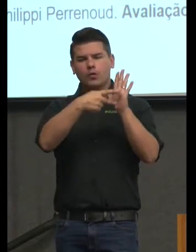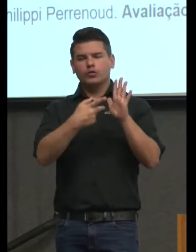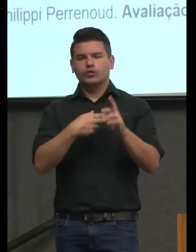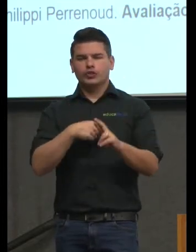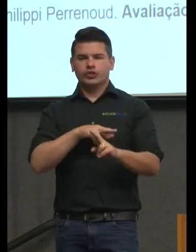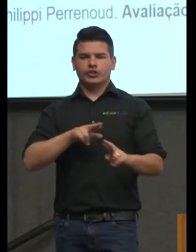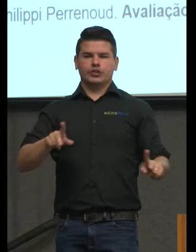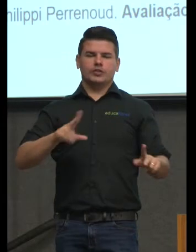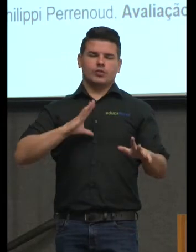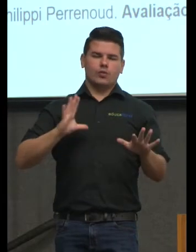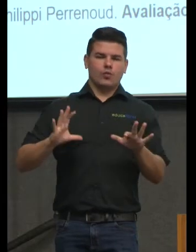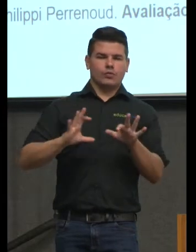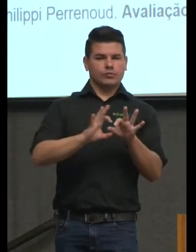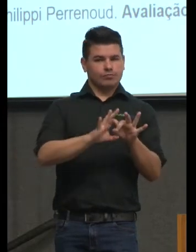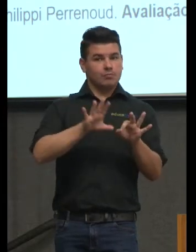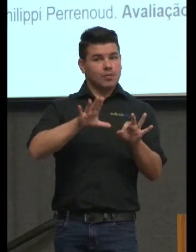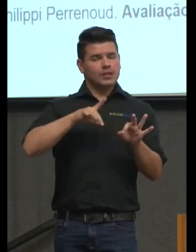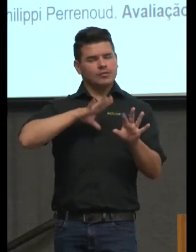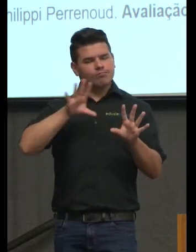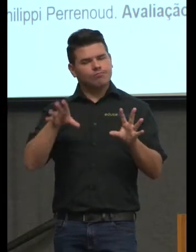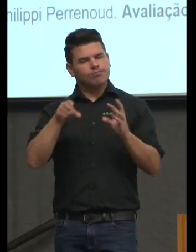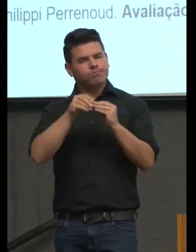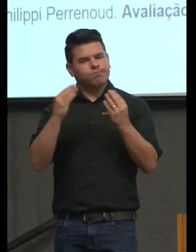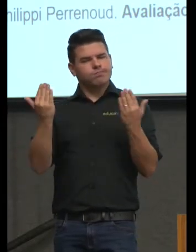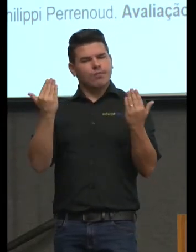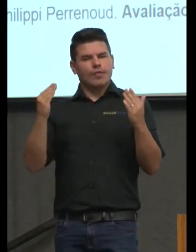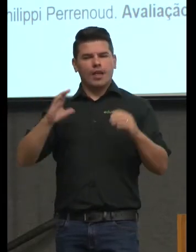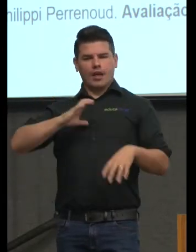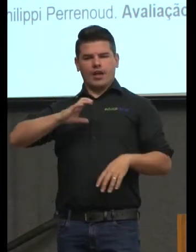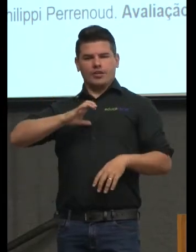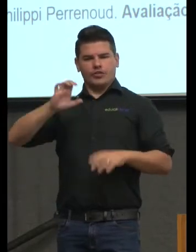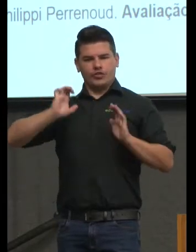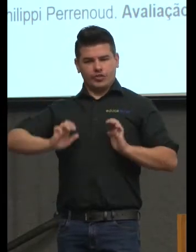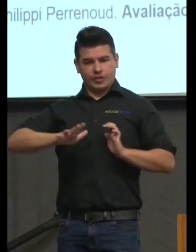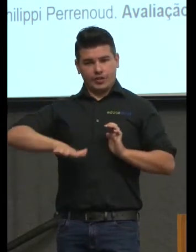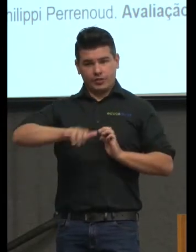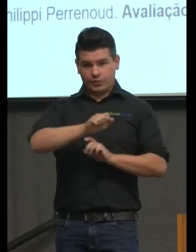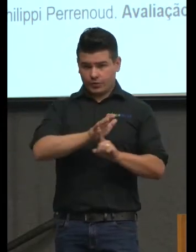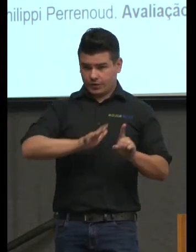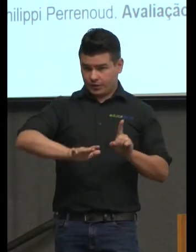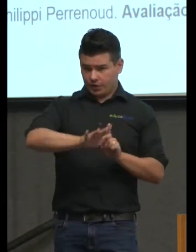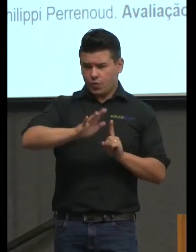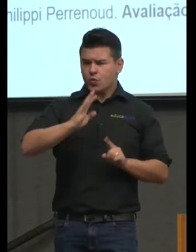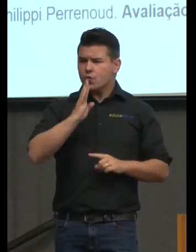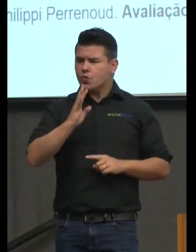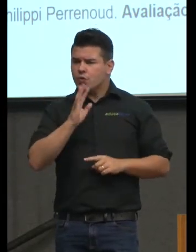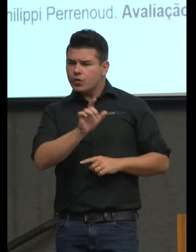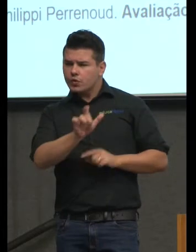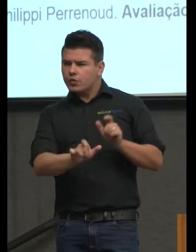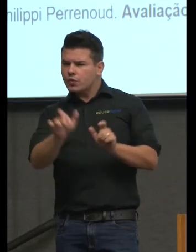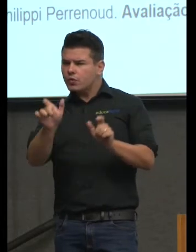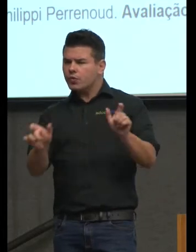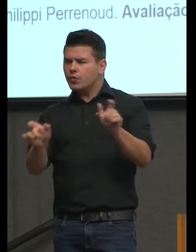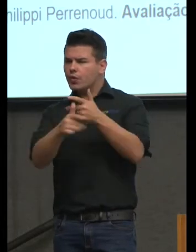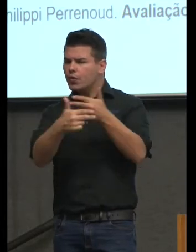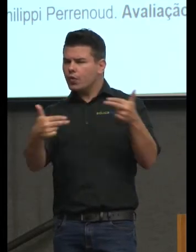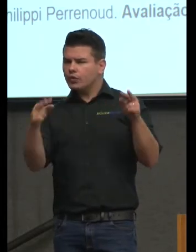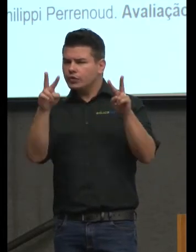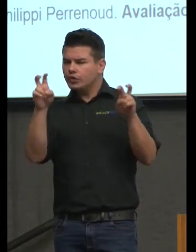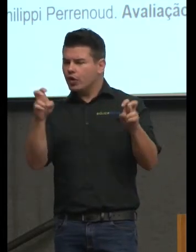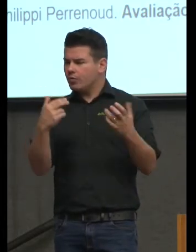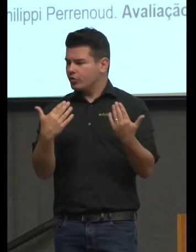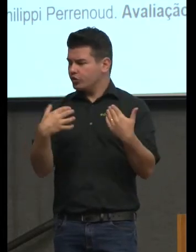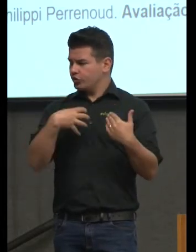contexto e que esteja associado a uma ética social qualquer conhecimento pode ser tratado dessa maneira